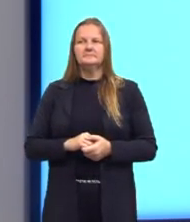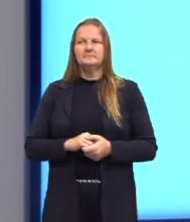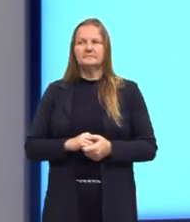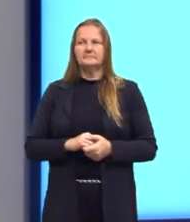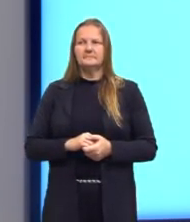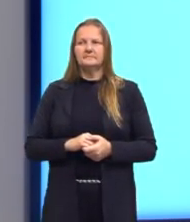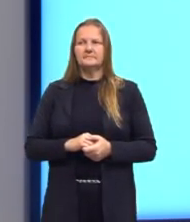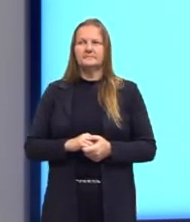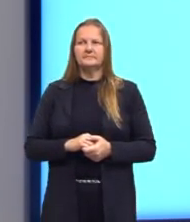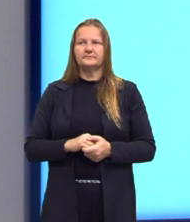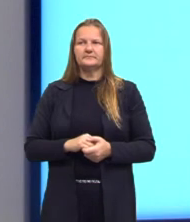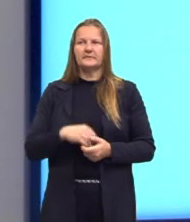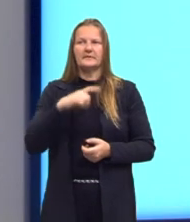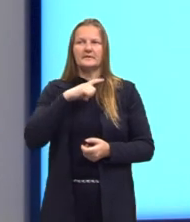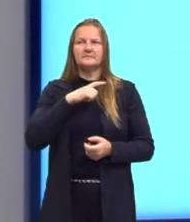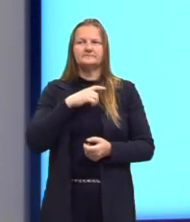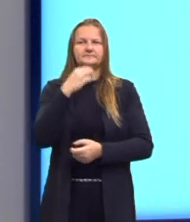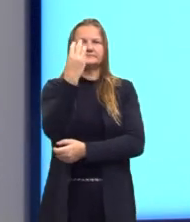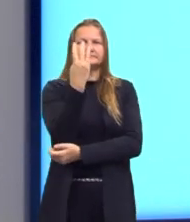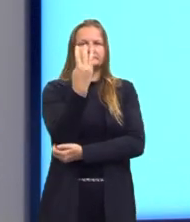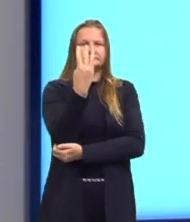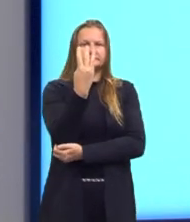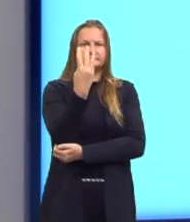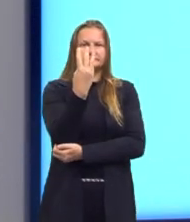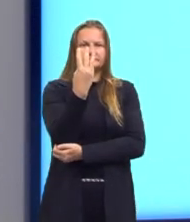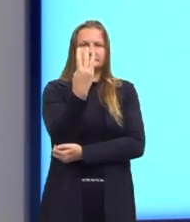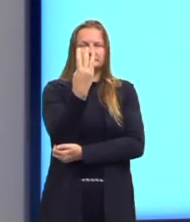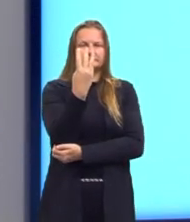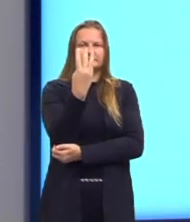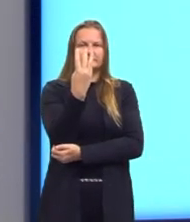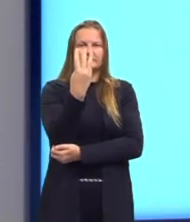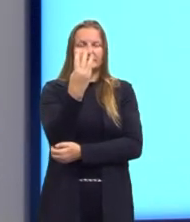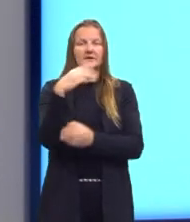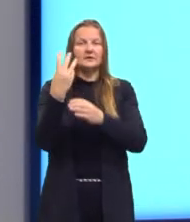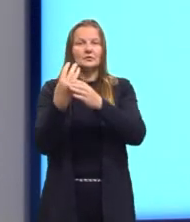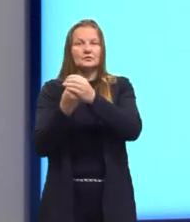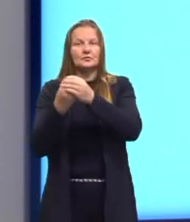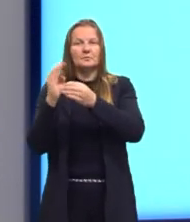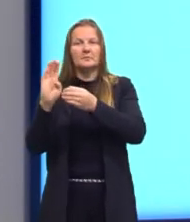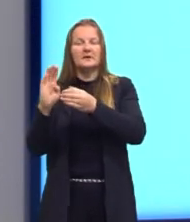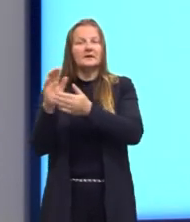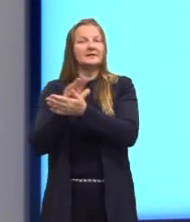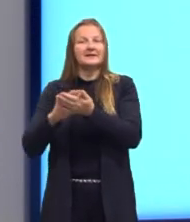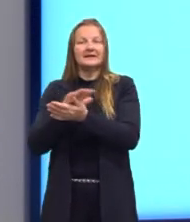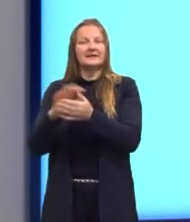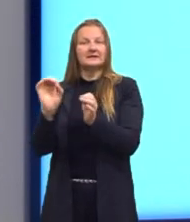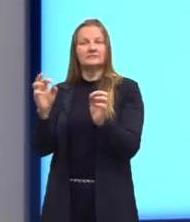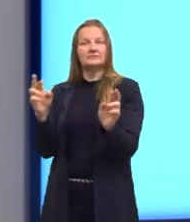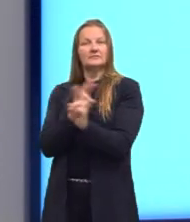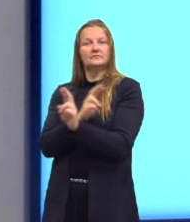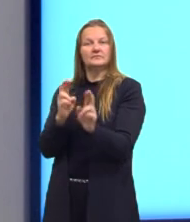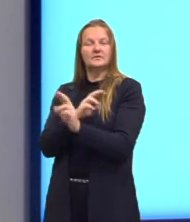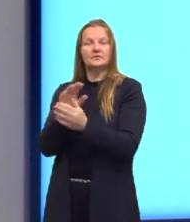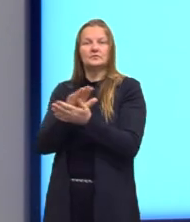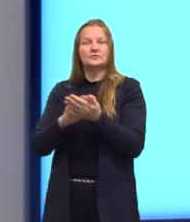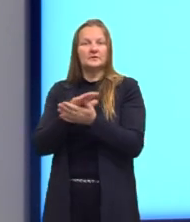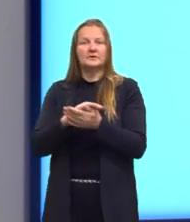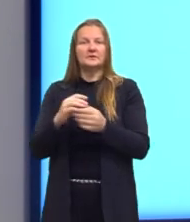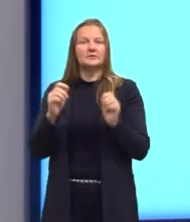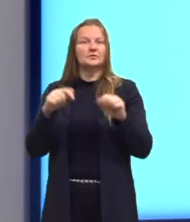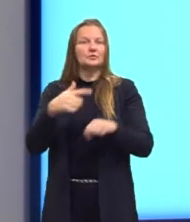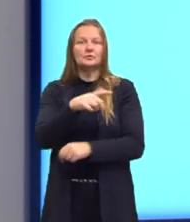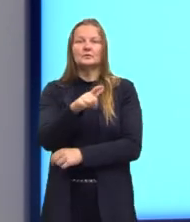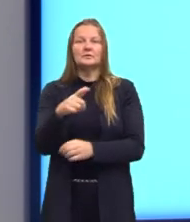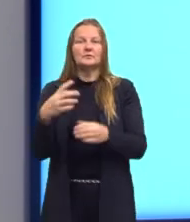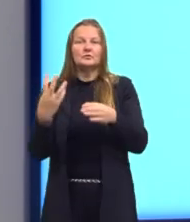Nesse caso aqui que nós temos, né? O 3 no elemento B, no conjunto B, ele está sobrando, ele não possui relação. Então, ele não